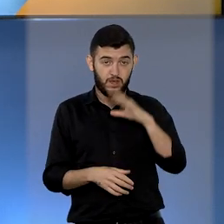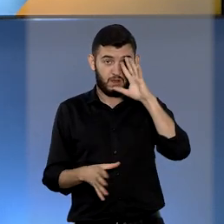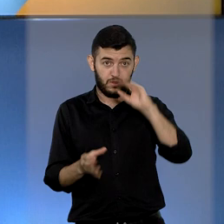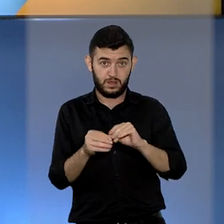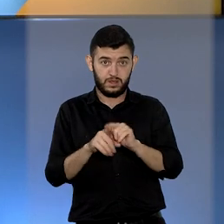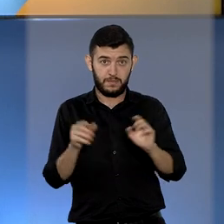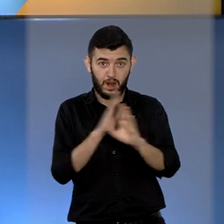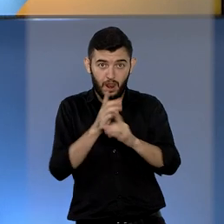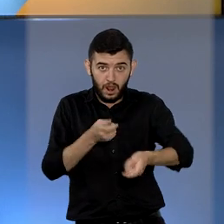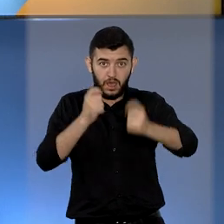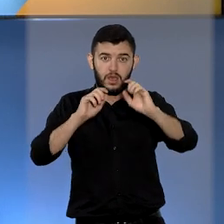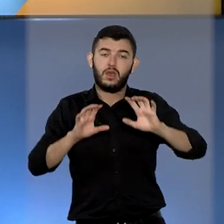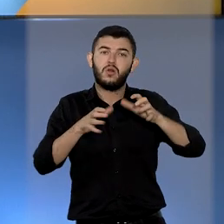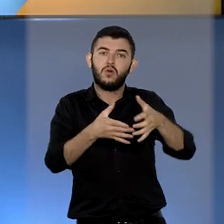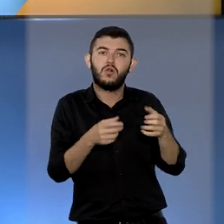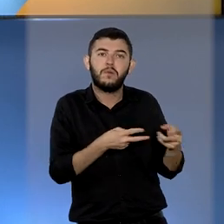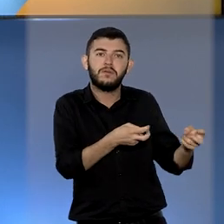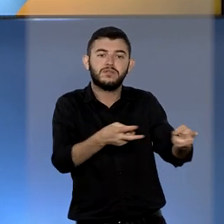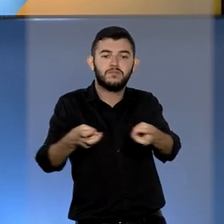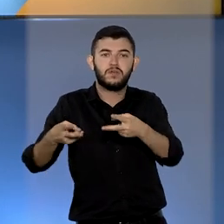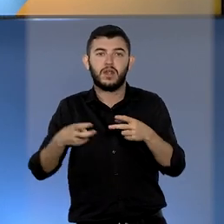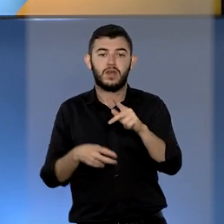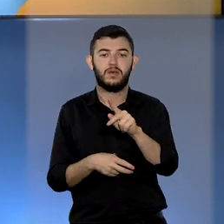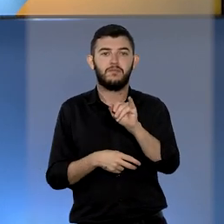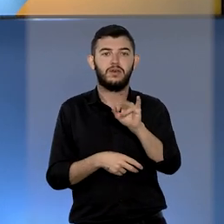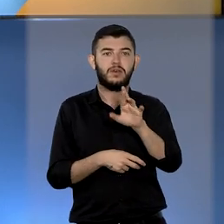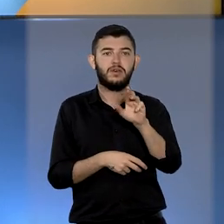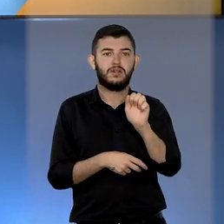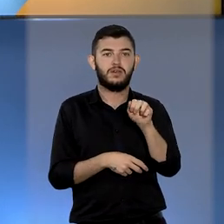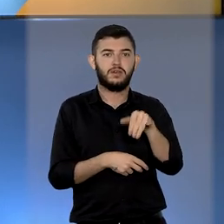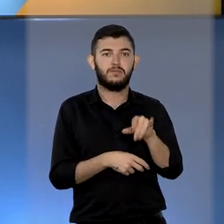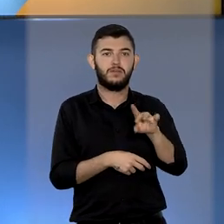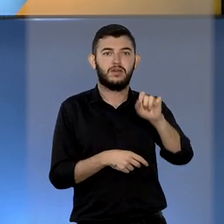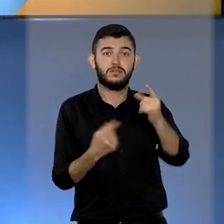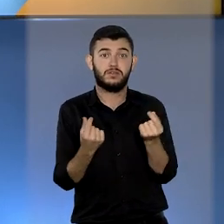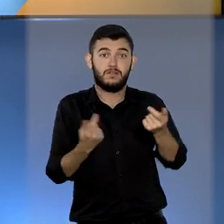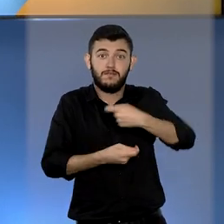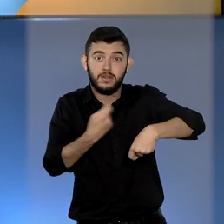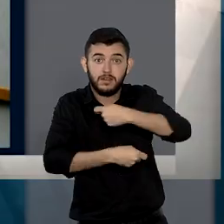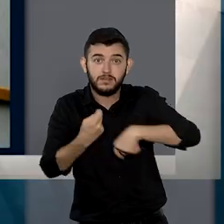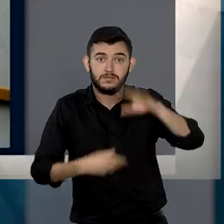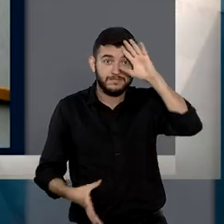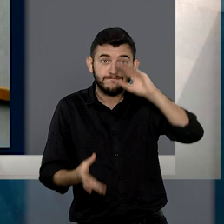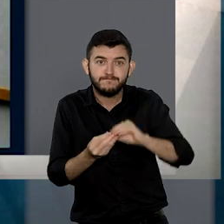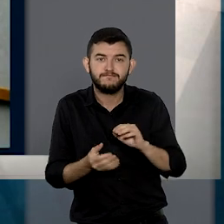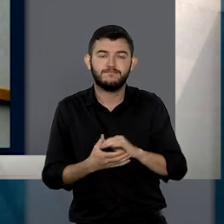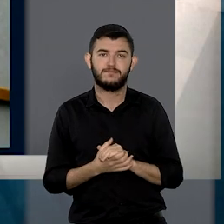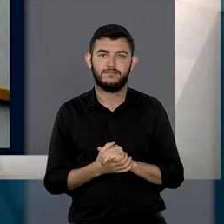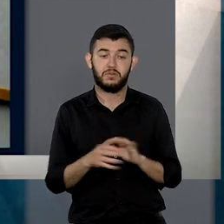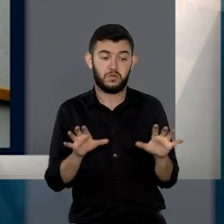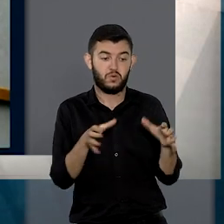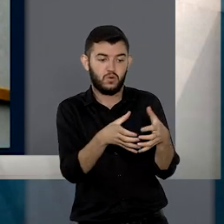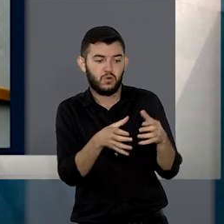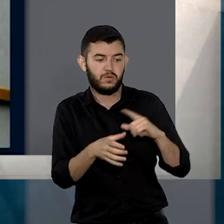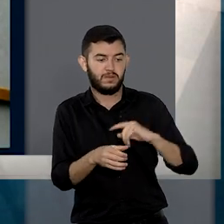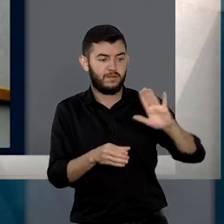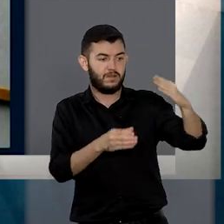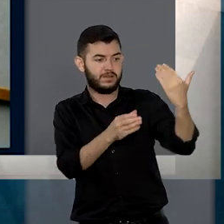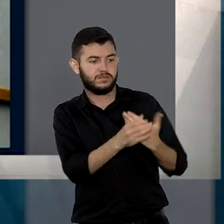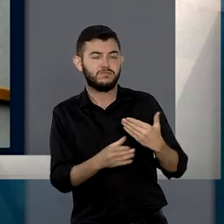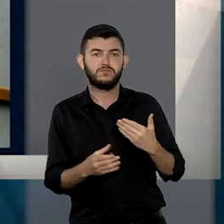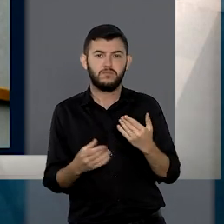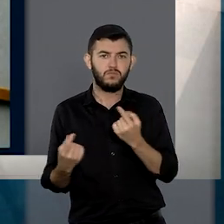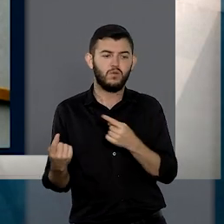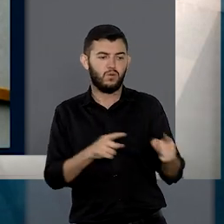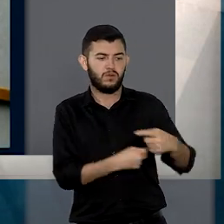em ações de grupo acusado de explorar pirâmide financeira. Entenda. O colegiado manteve a ação penal por